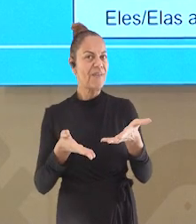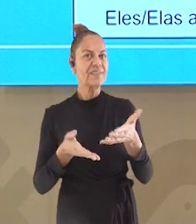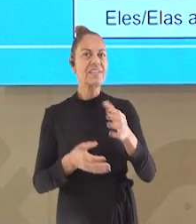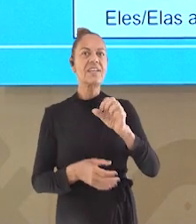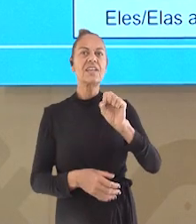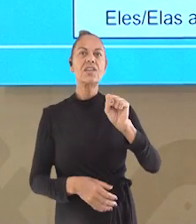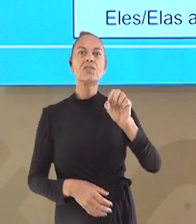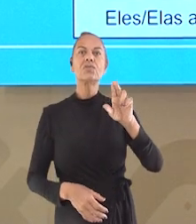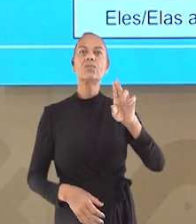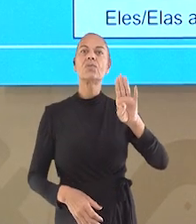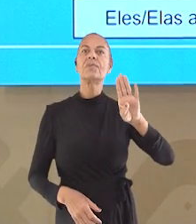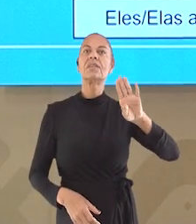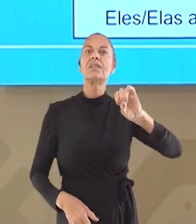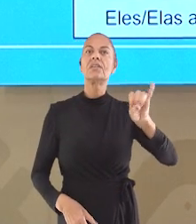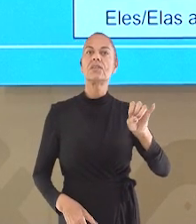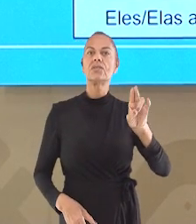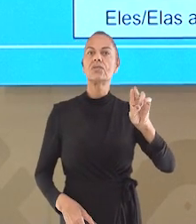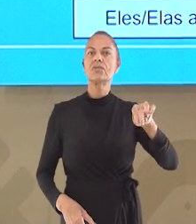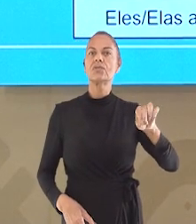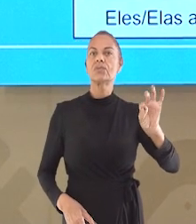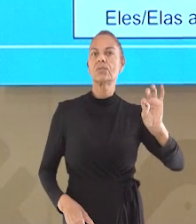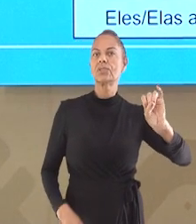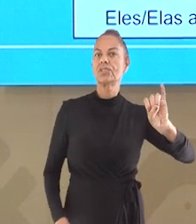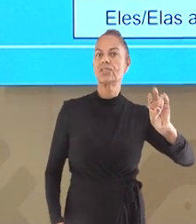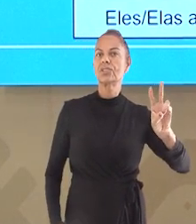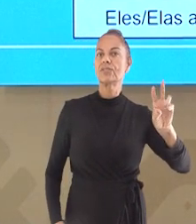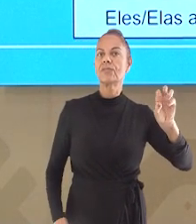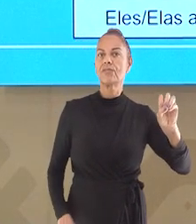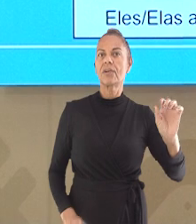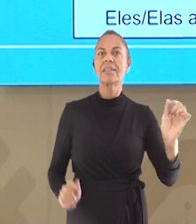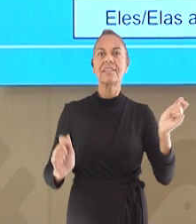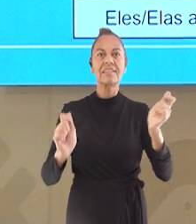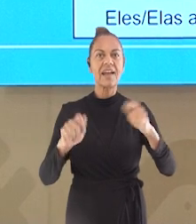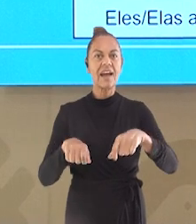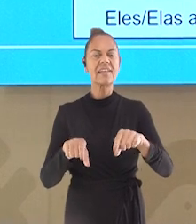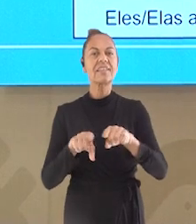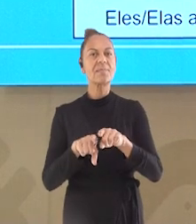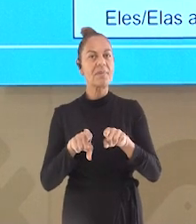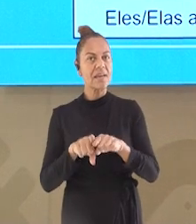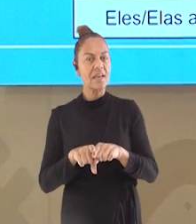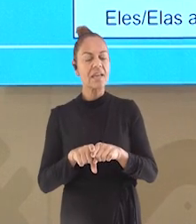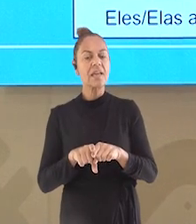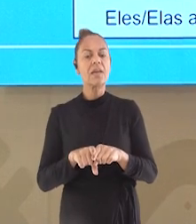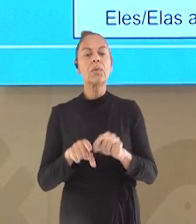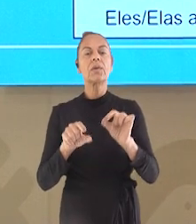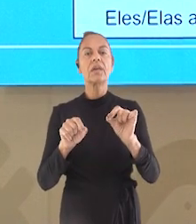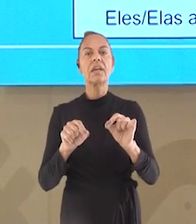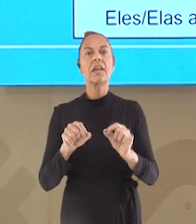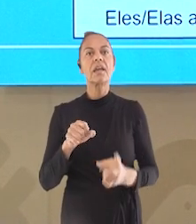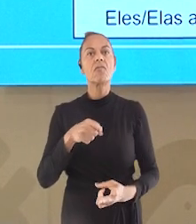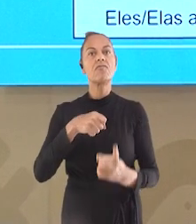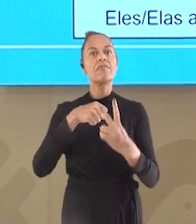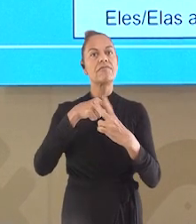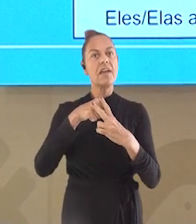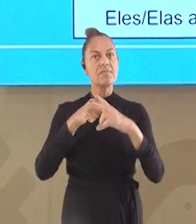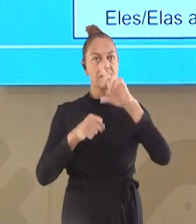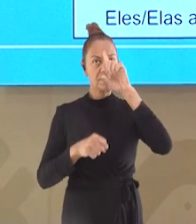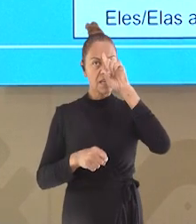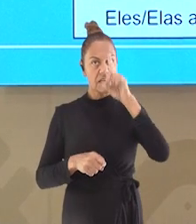Agora, a partir do presente do indicativo e do presente do subjuntivo, podemos formar o imperativo